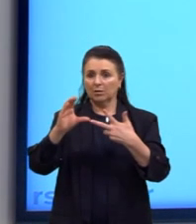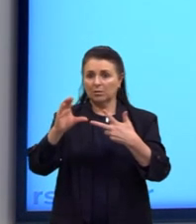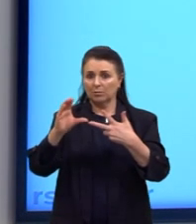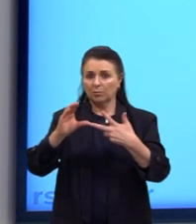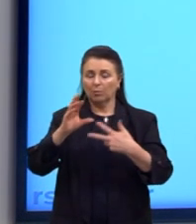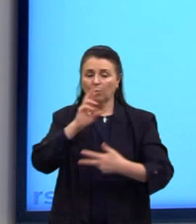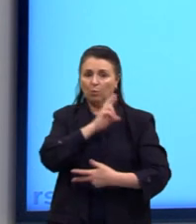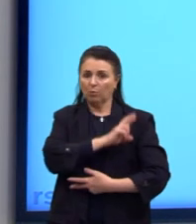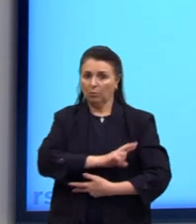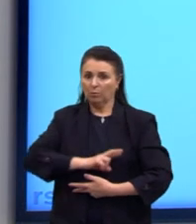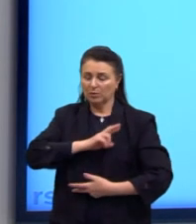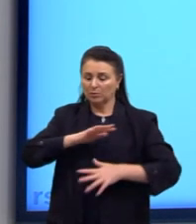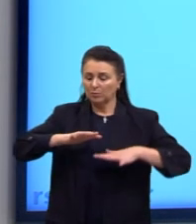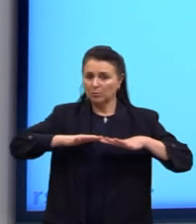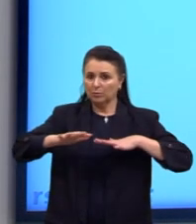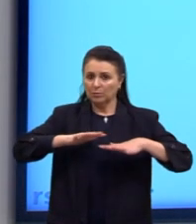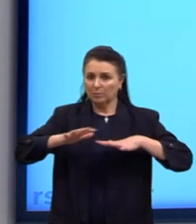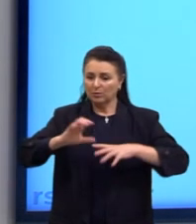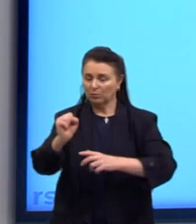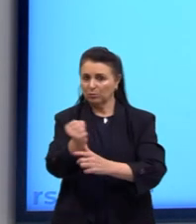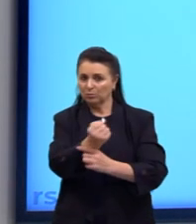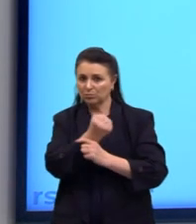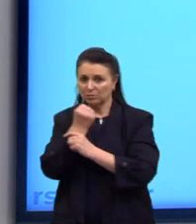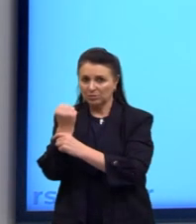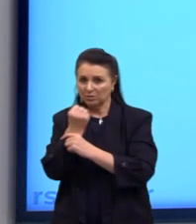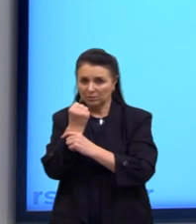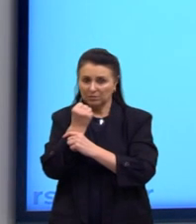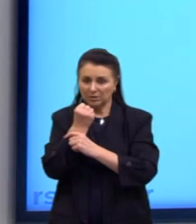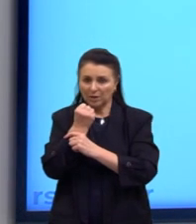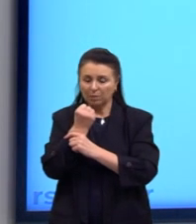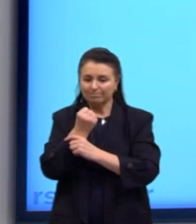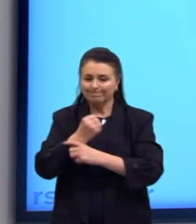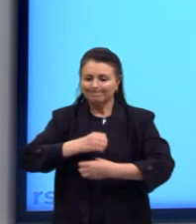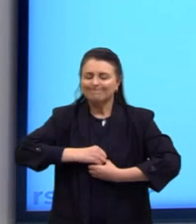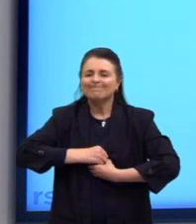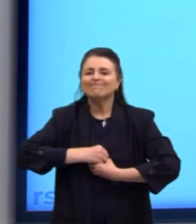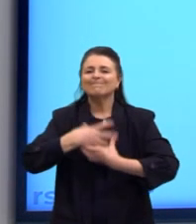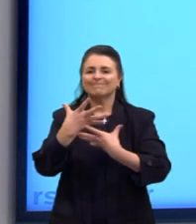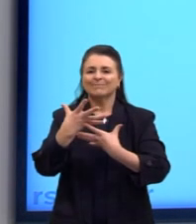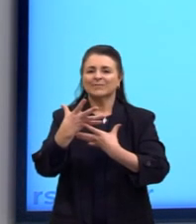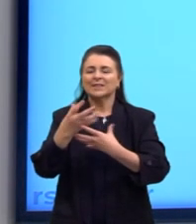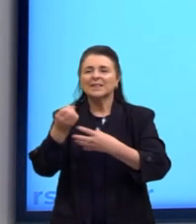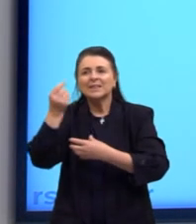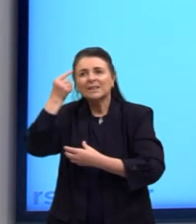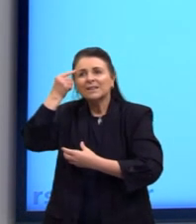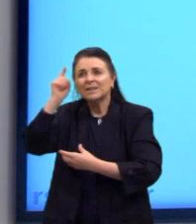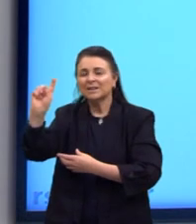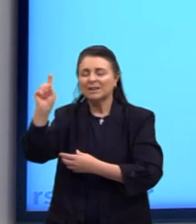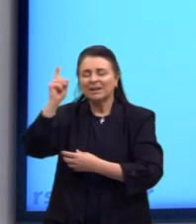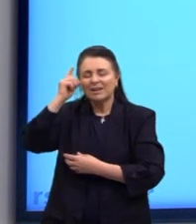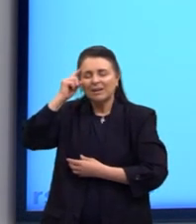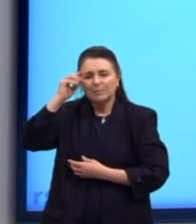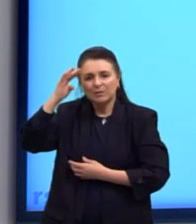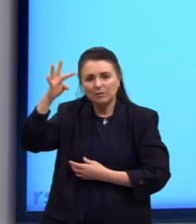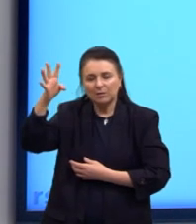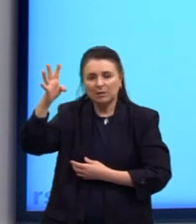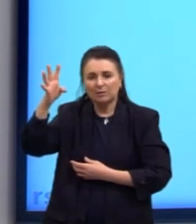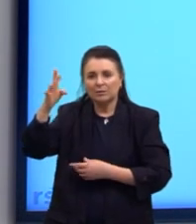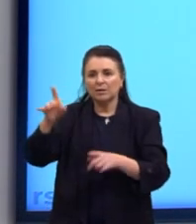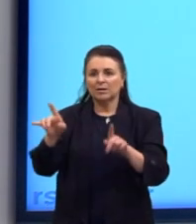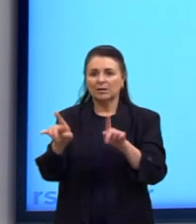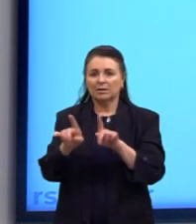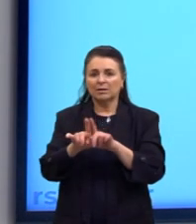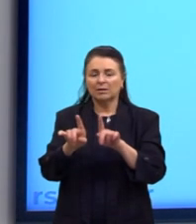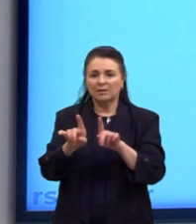romantismo, movimento de defesa de uma espontaneidade criadora, imaginativa e voltada